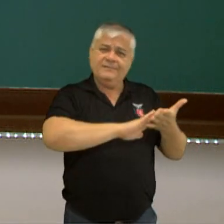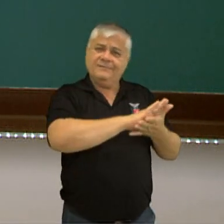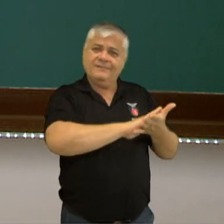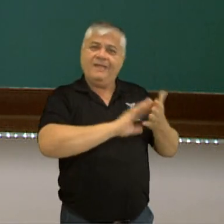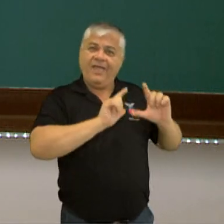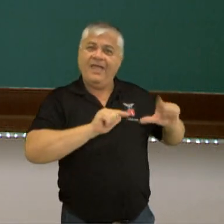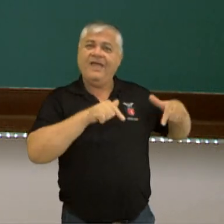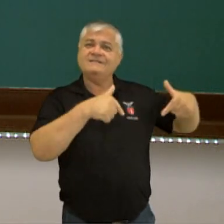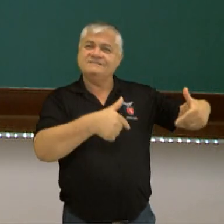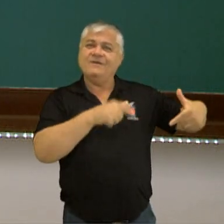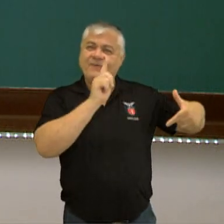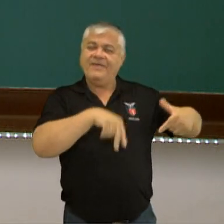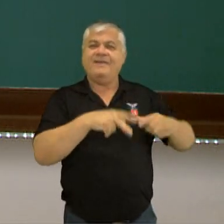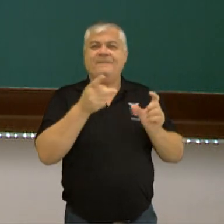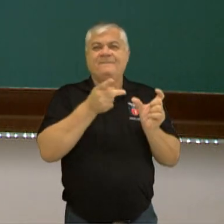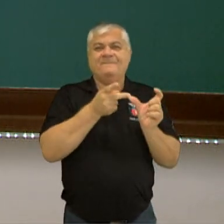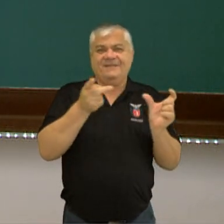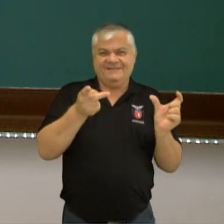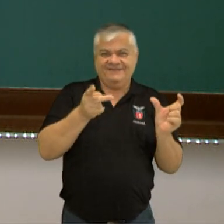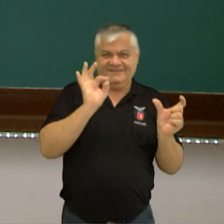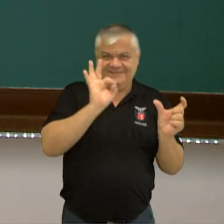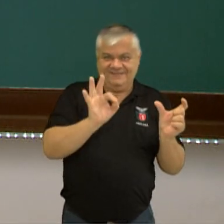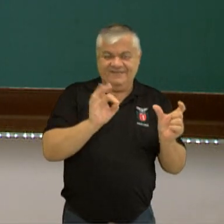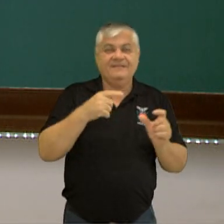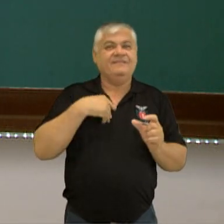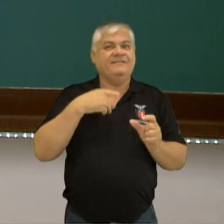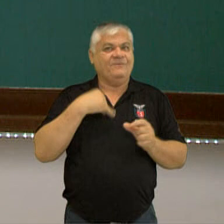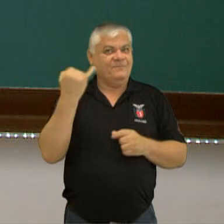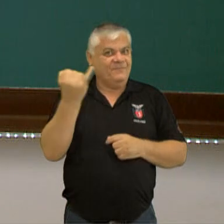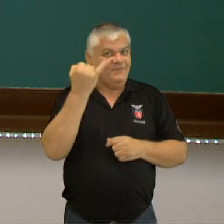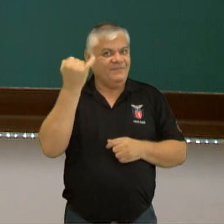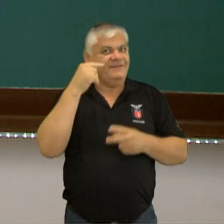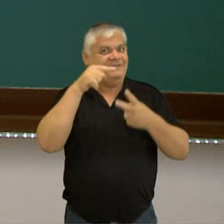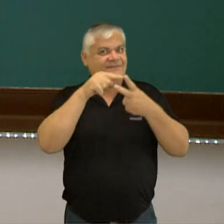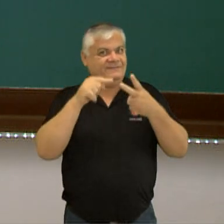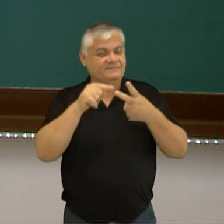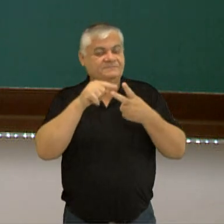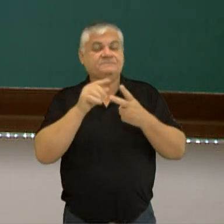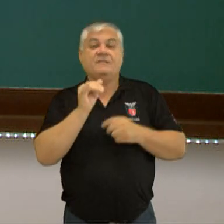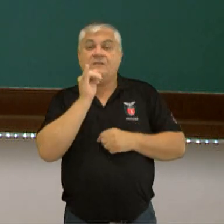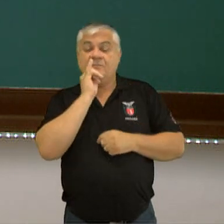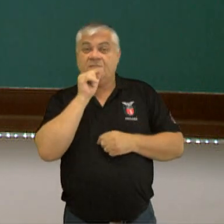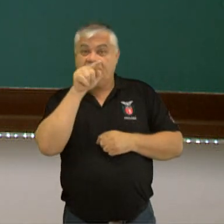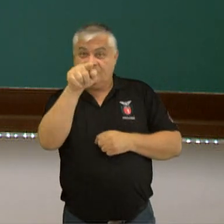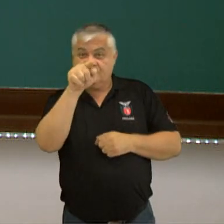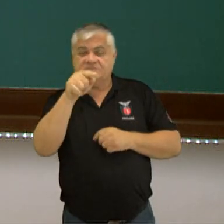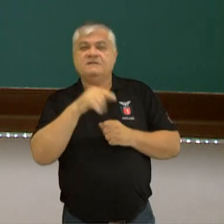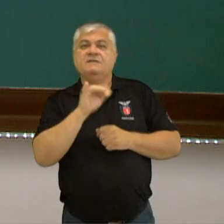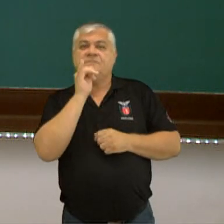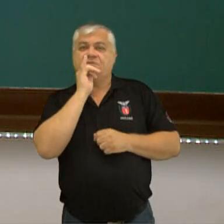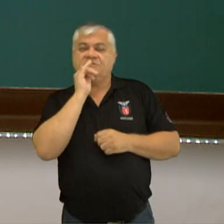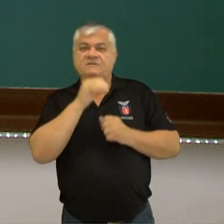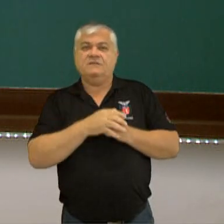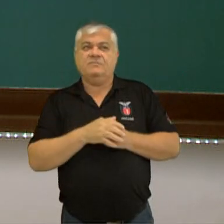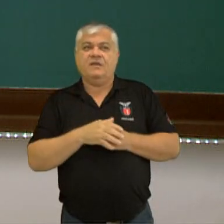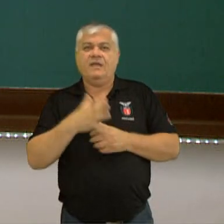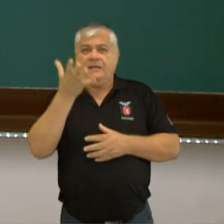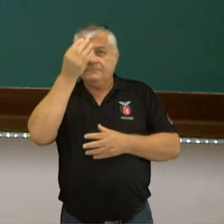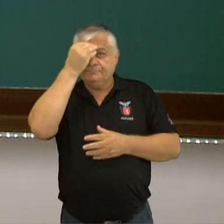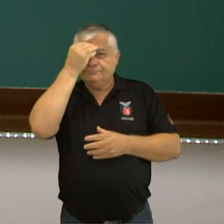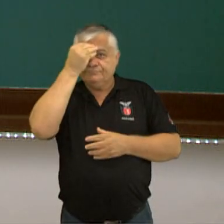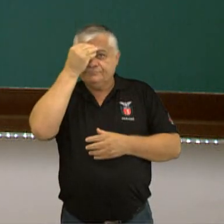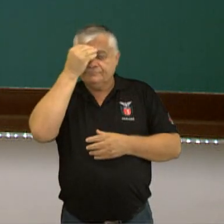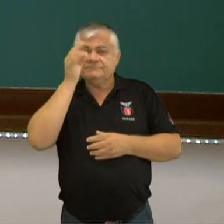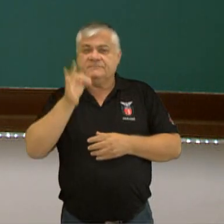ação, é o predicado. Então, são duas dicas muito importantes. Então, para que você assimile, né?